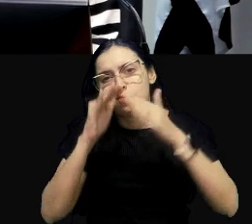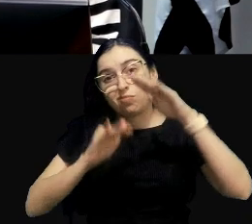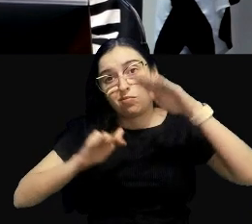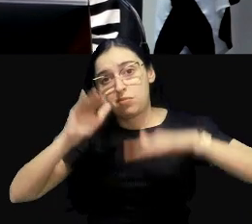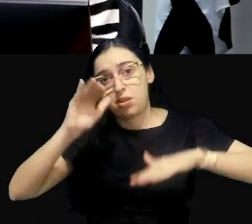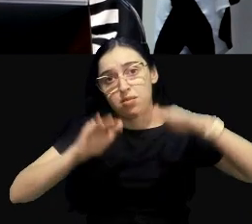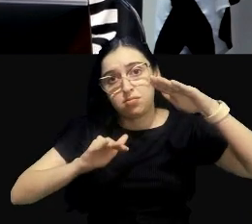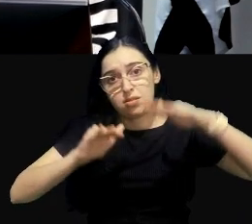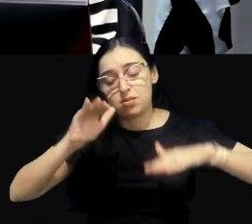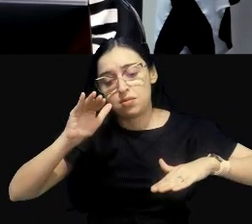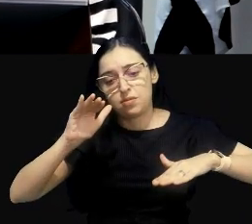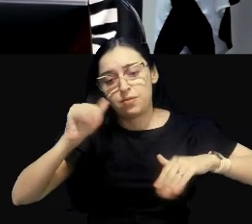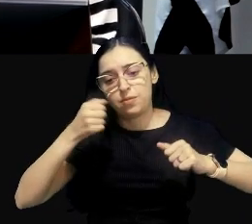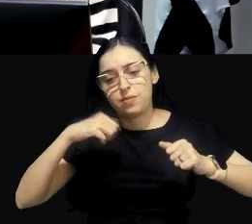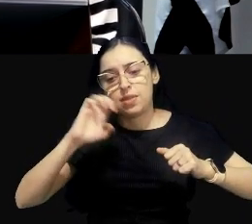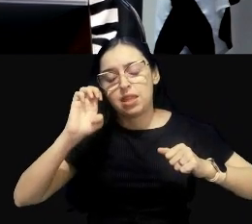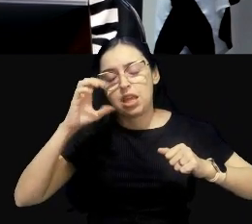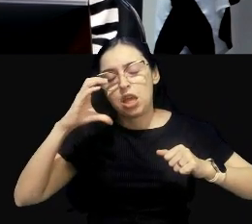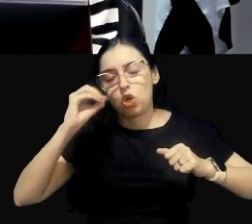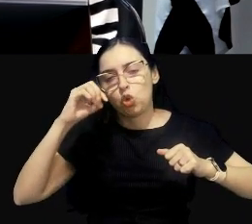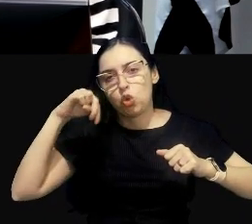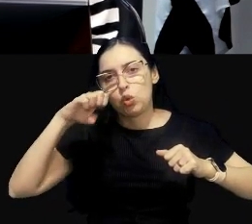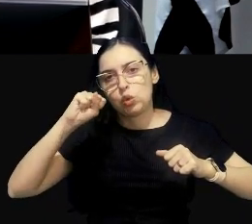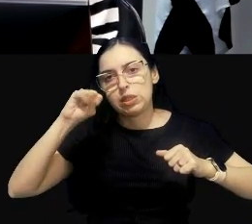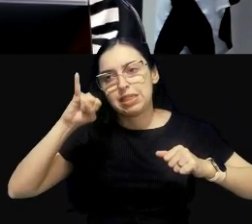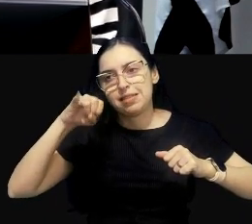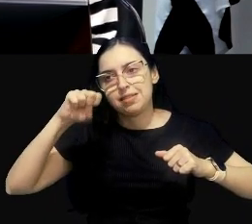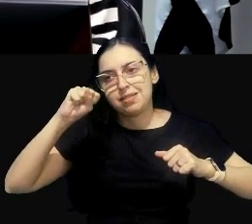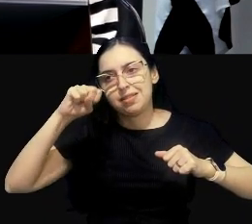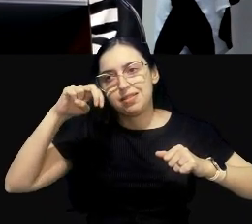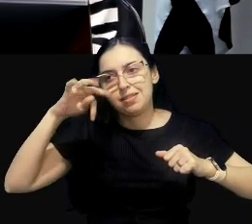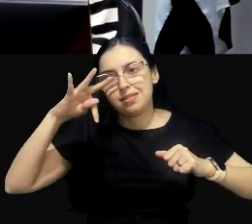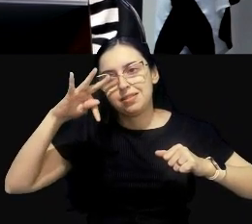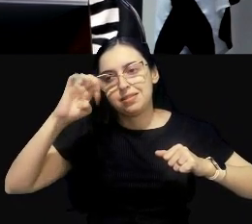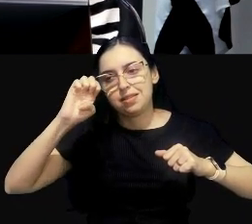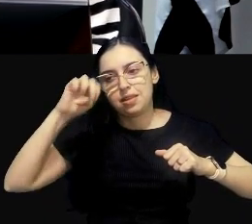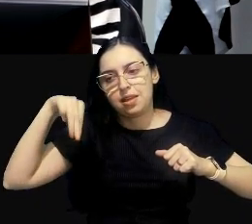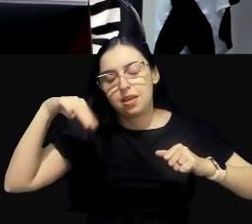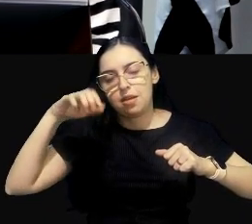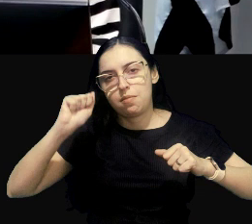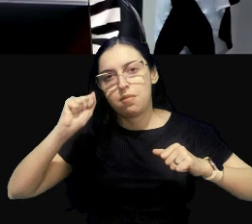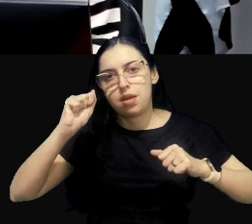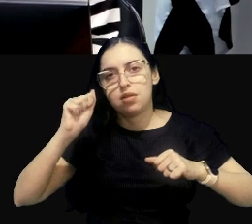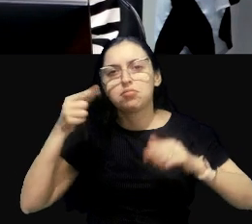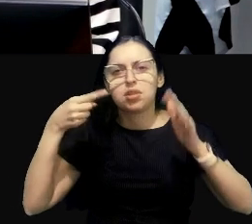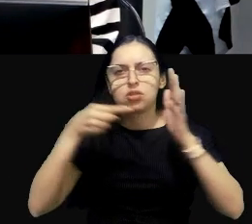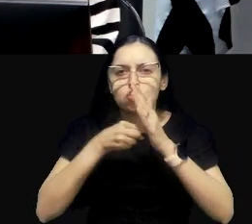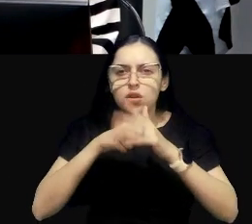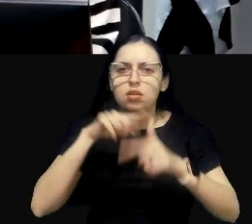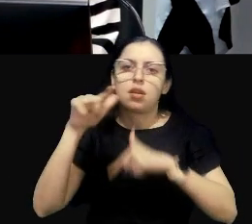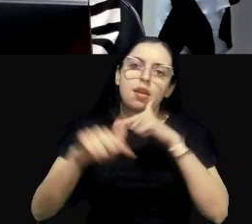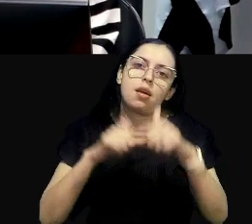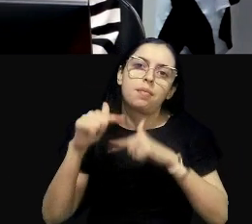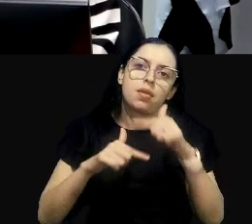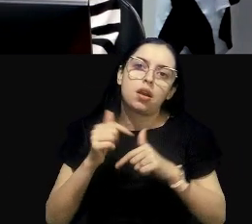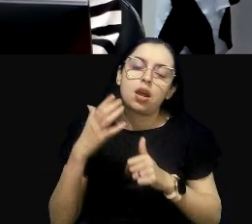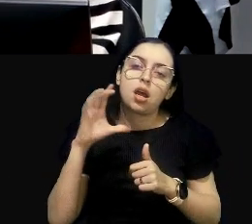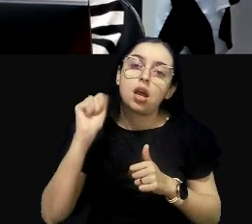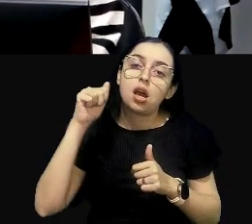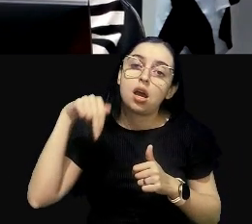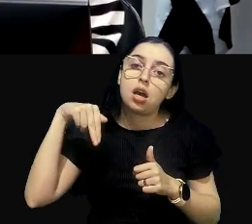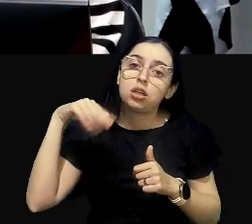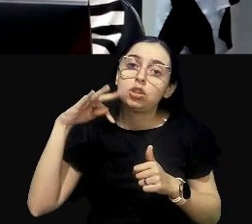no ecossistema natural, e sempre relacionado às atividades antrópicas.